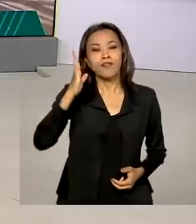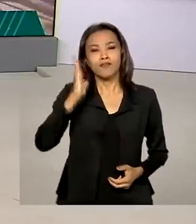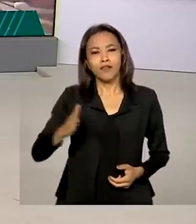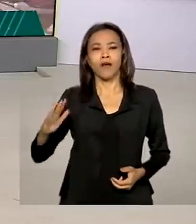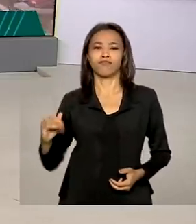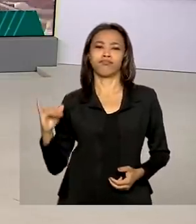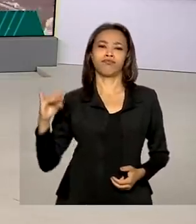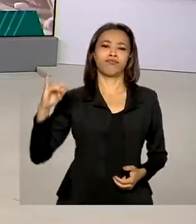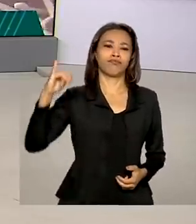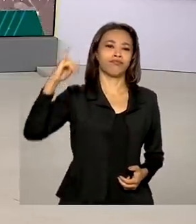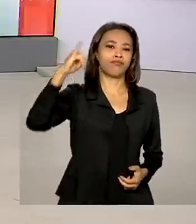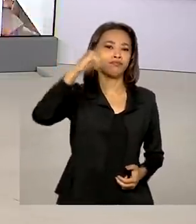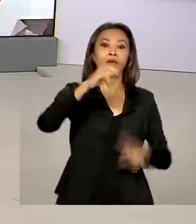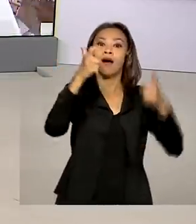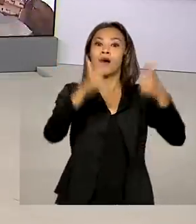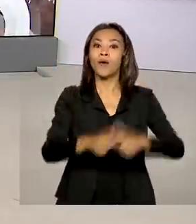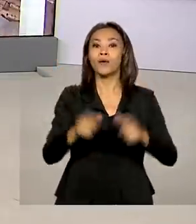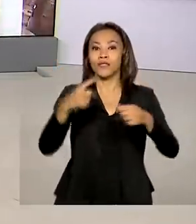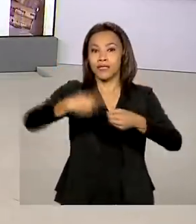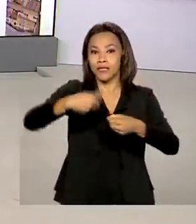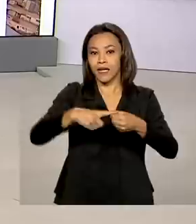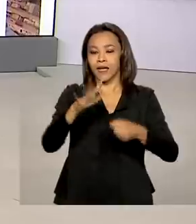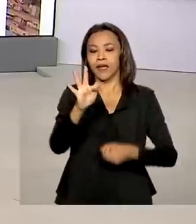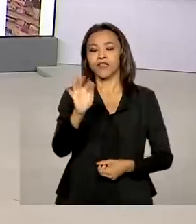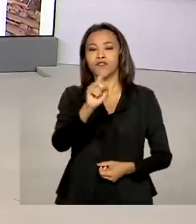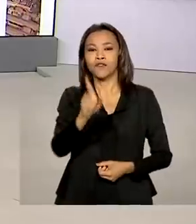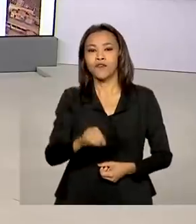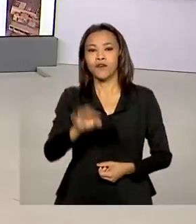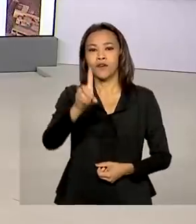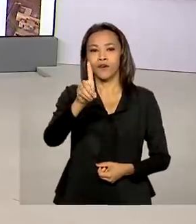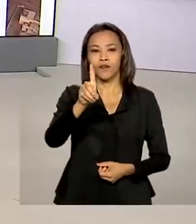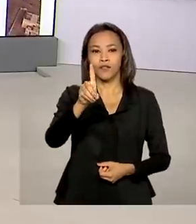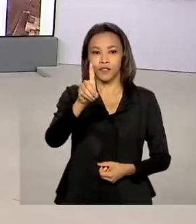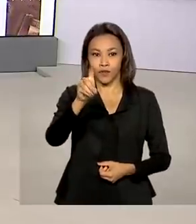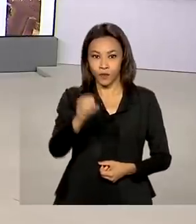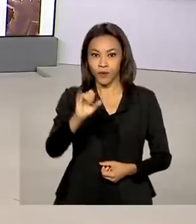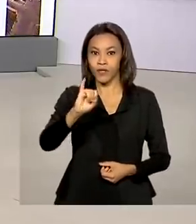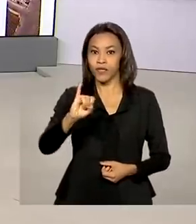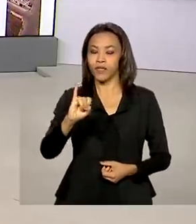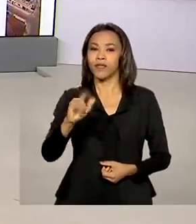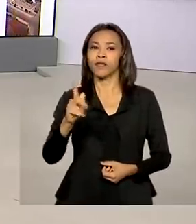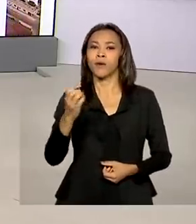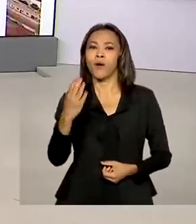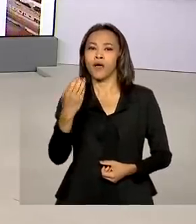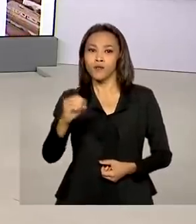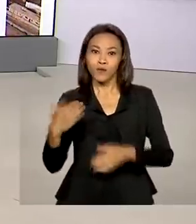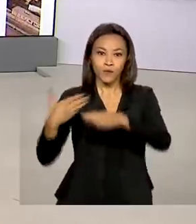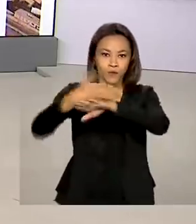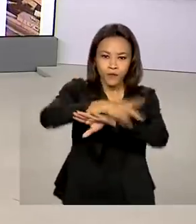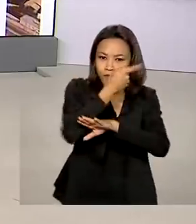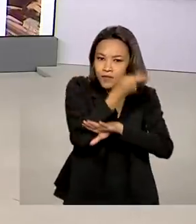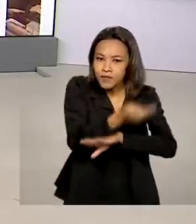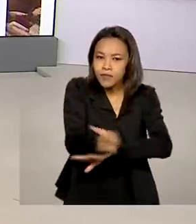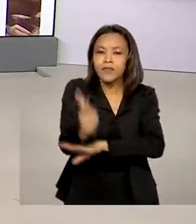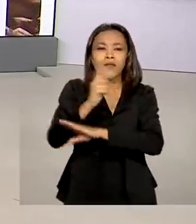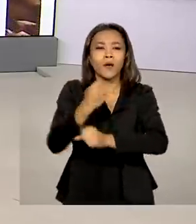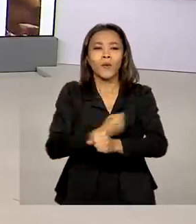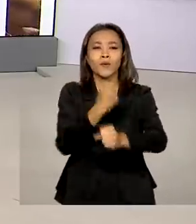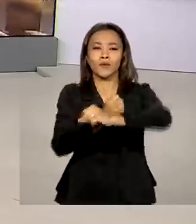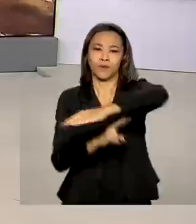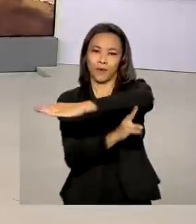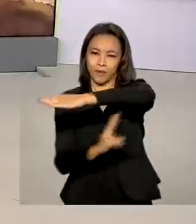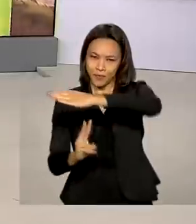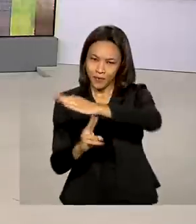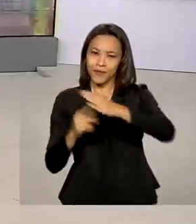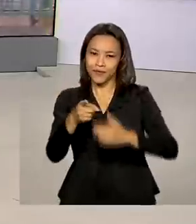a caminho de Foz do Iguaçu, no Paraná, onde visita daqui a pouco as obras da Ponte da Integração Brasil-Paraguai. A nossa equipe já está por